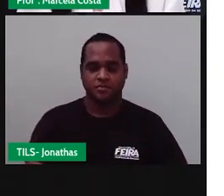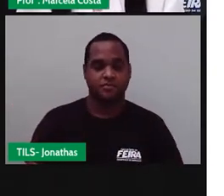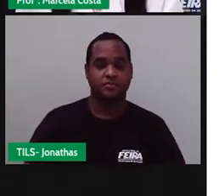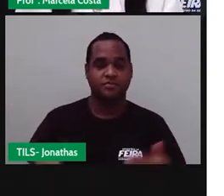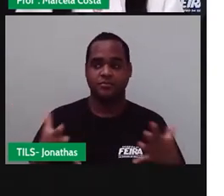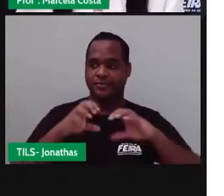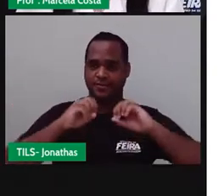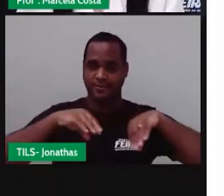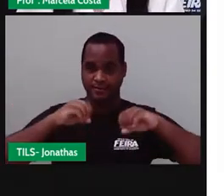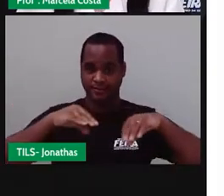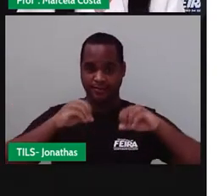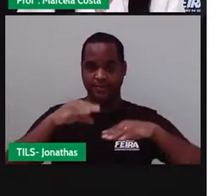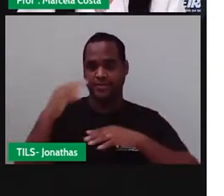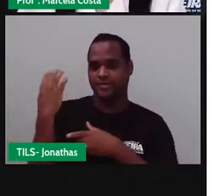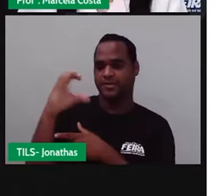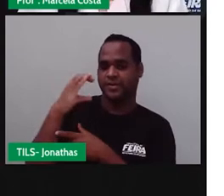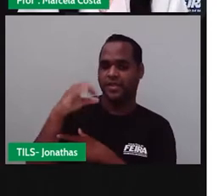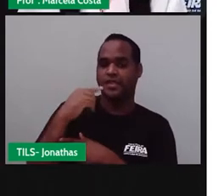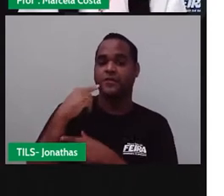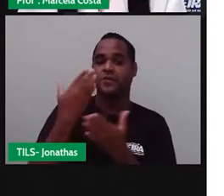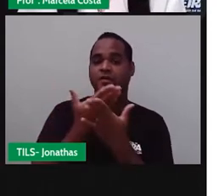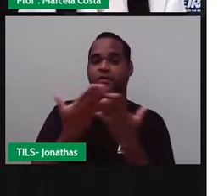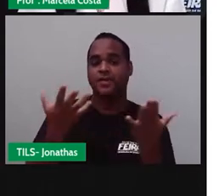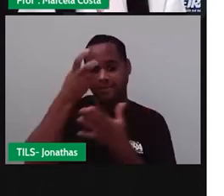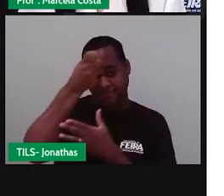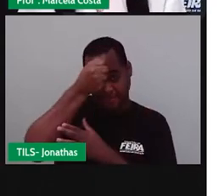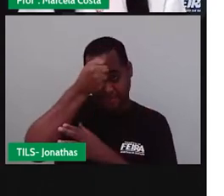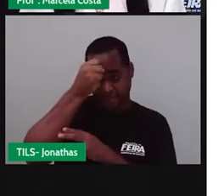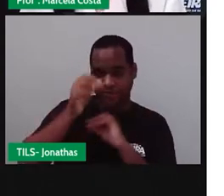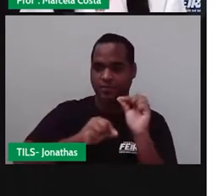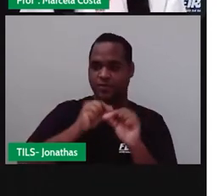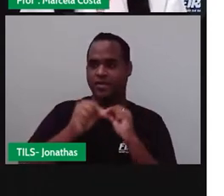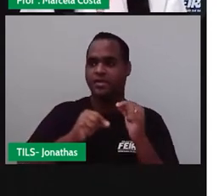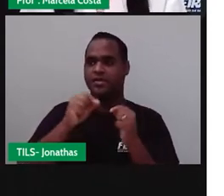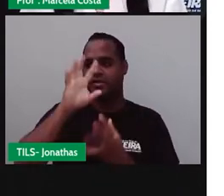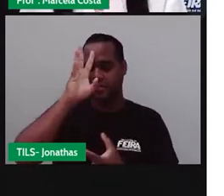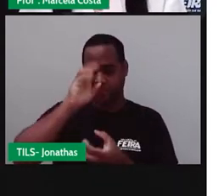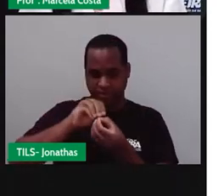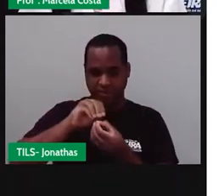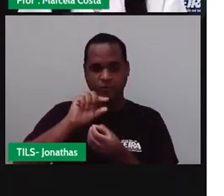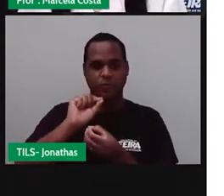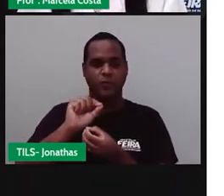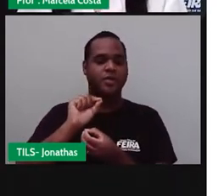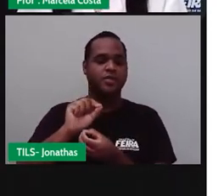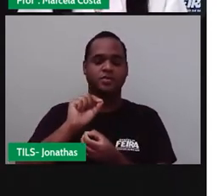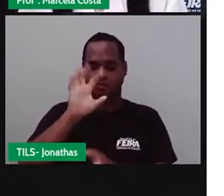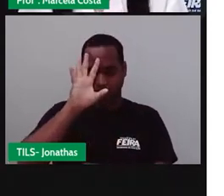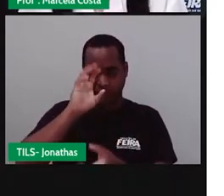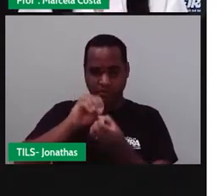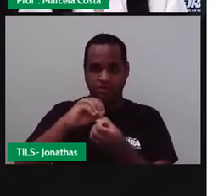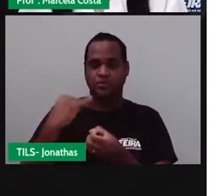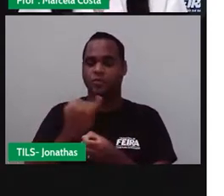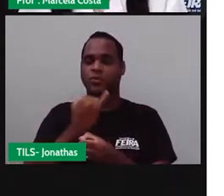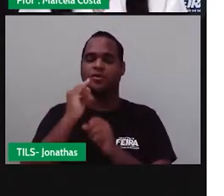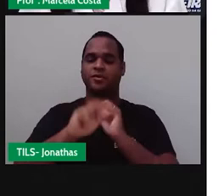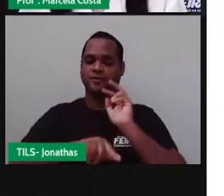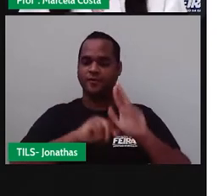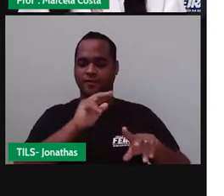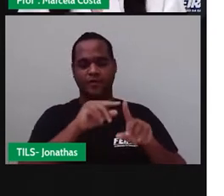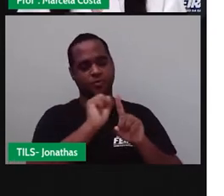nessa aula de ciências humanas, você vai aprender a reconhecer e a identificar as diferenças